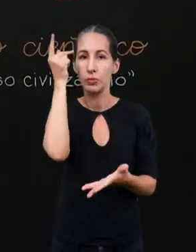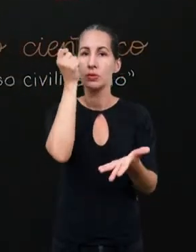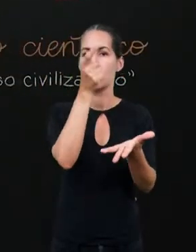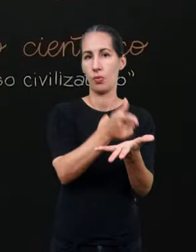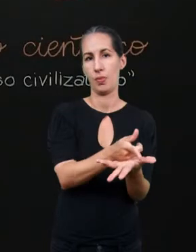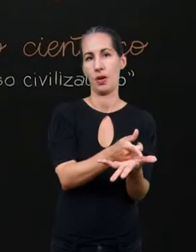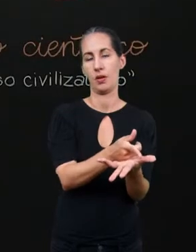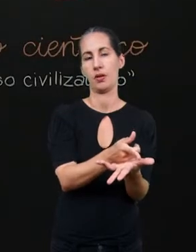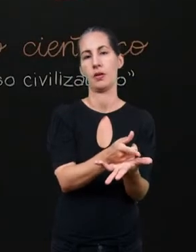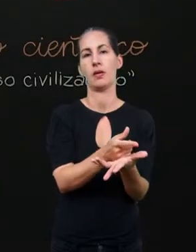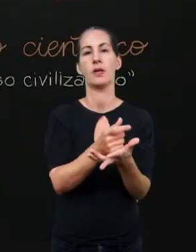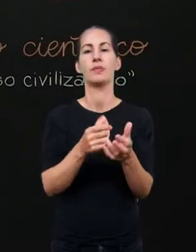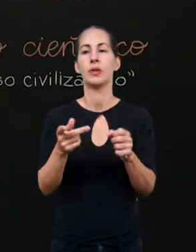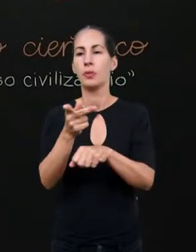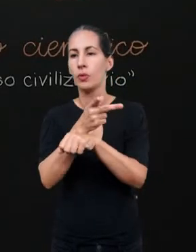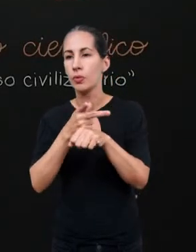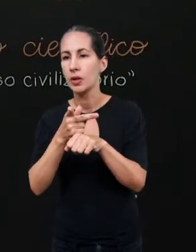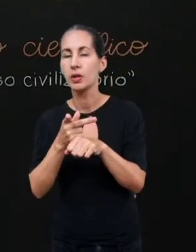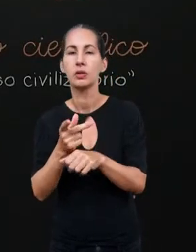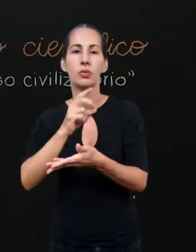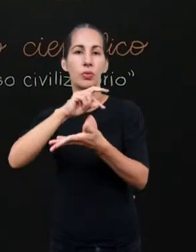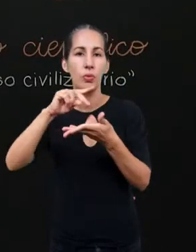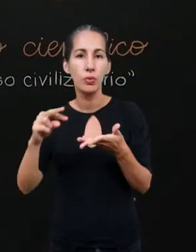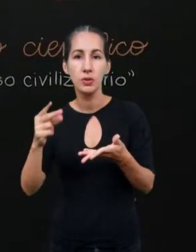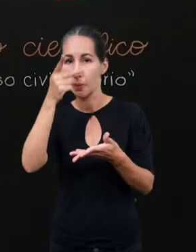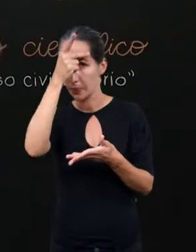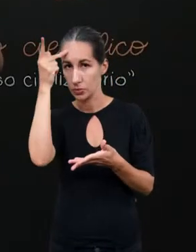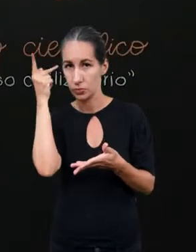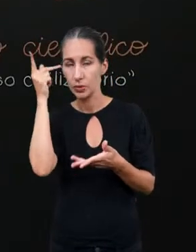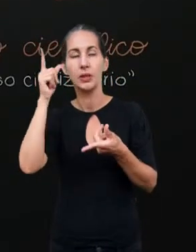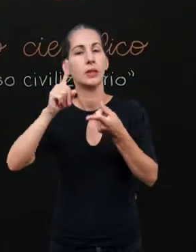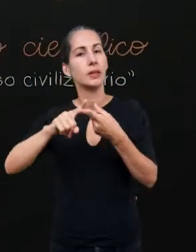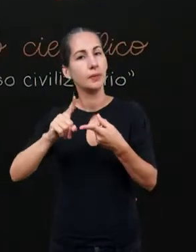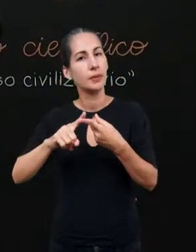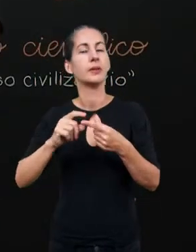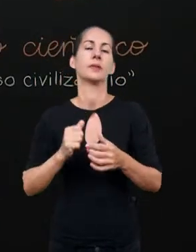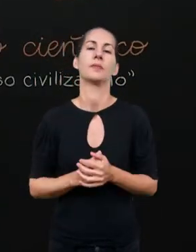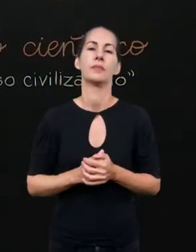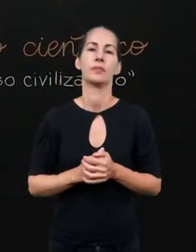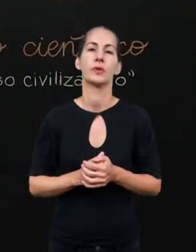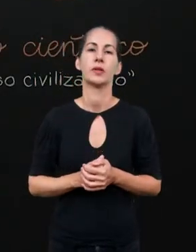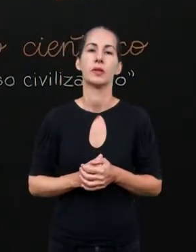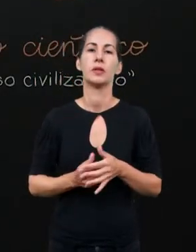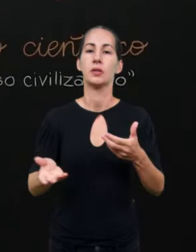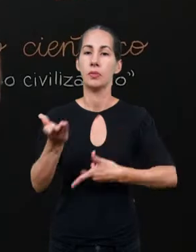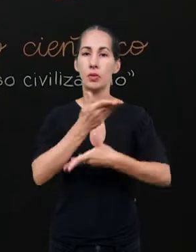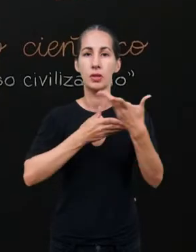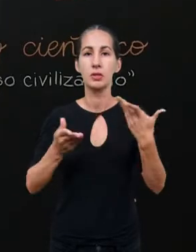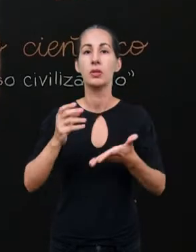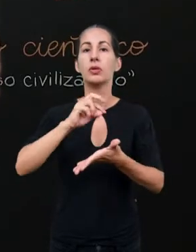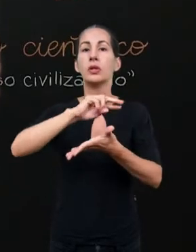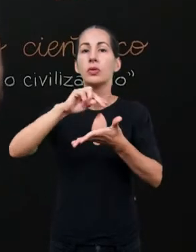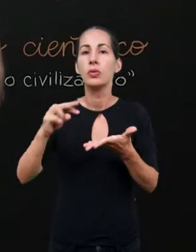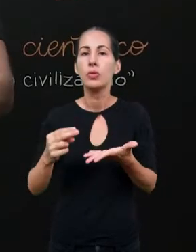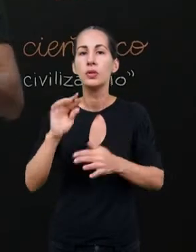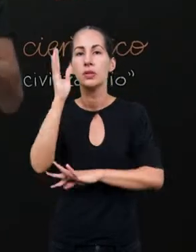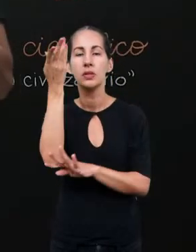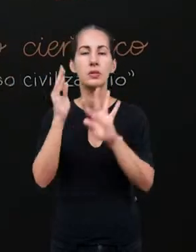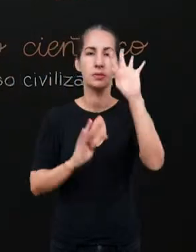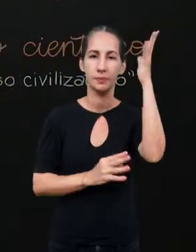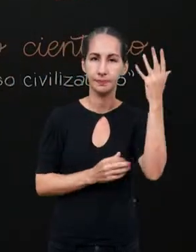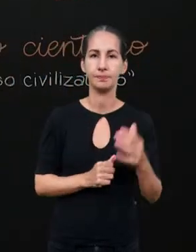Pessoas para comprar mercadorias. E também exploração de matérias-primas.